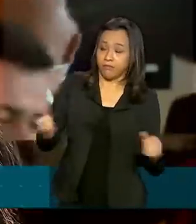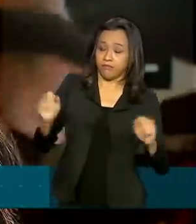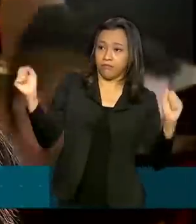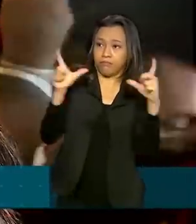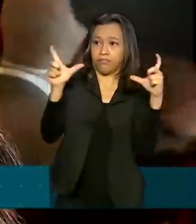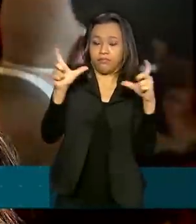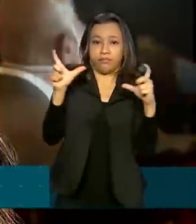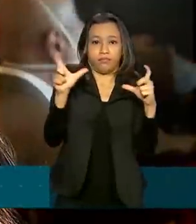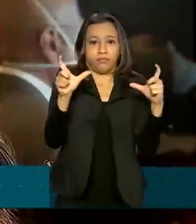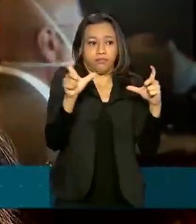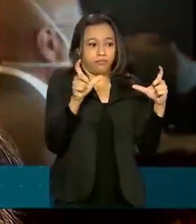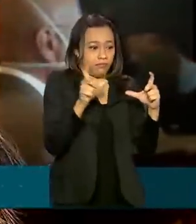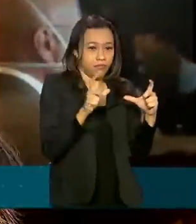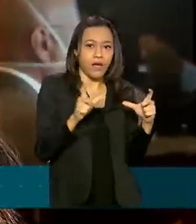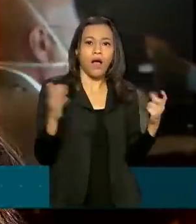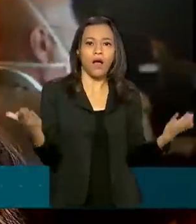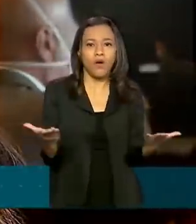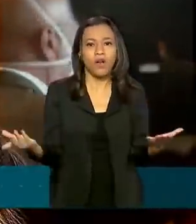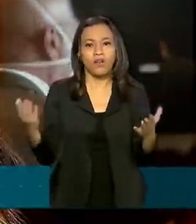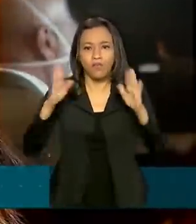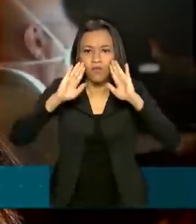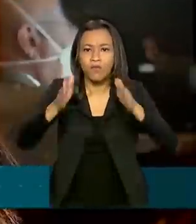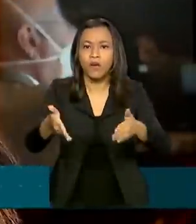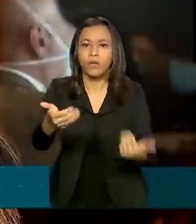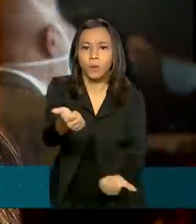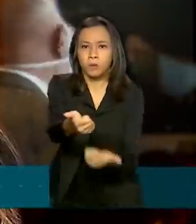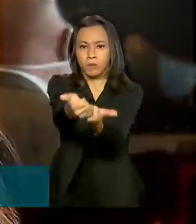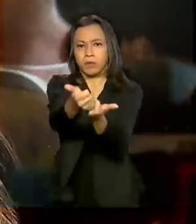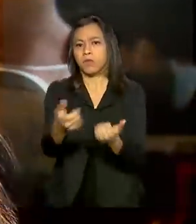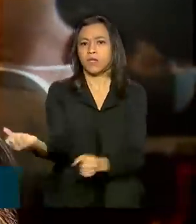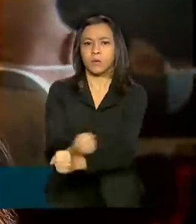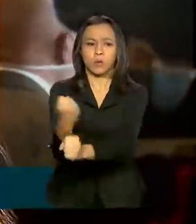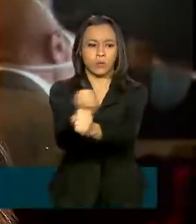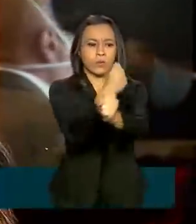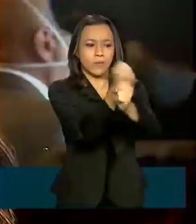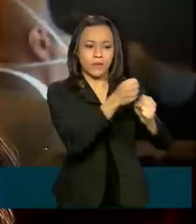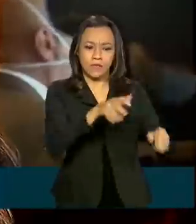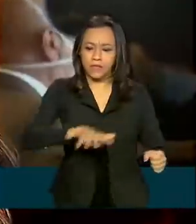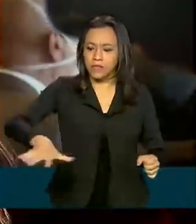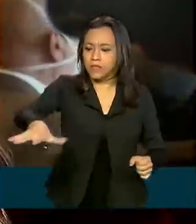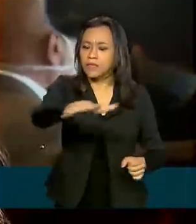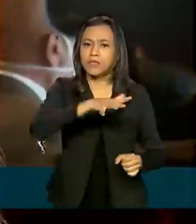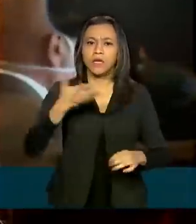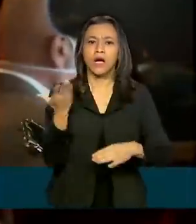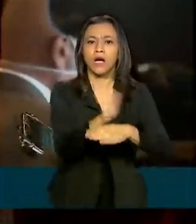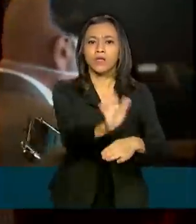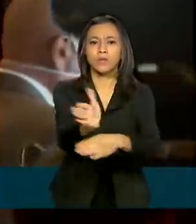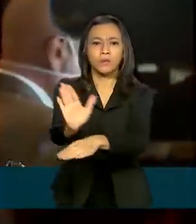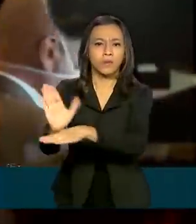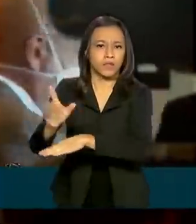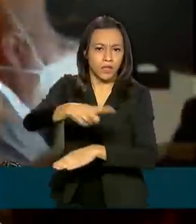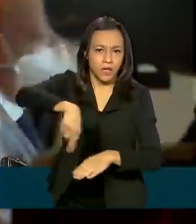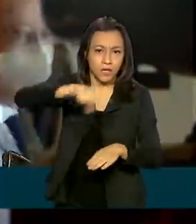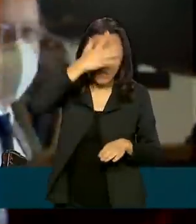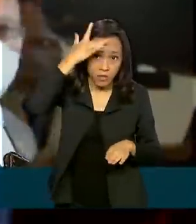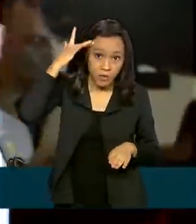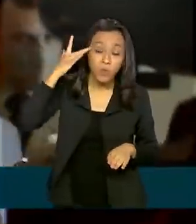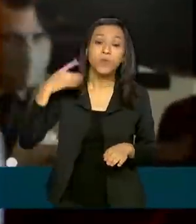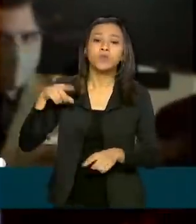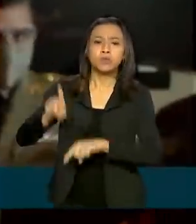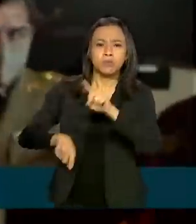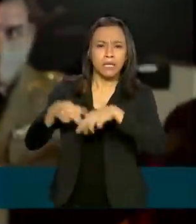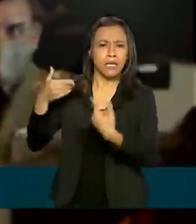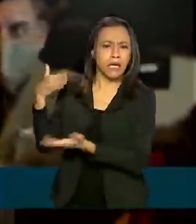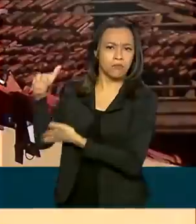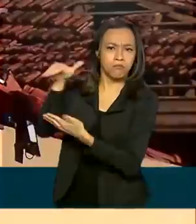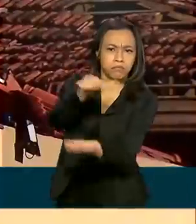Mas a gente tem que focar agora na reconstrução, na ajuda humanitária, ajudar as pessoas a fazer esses recursos da defesa civil chegar, que é